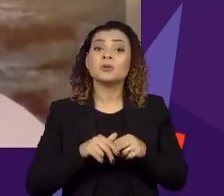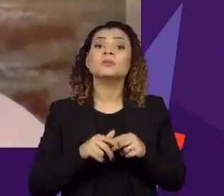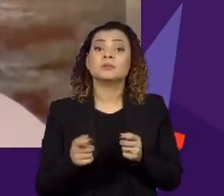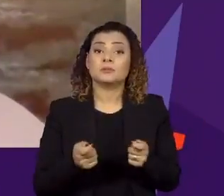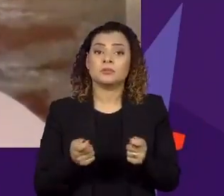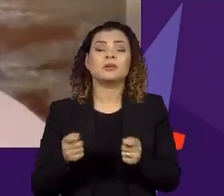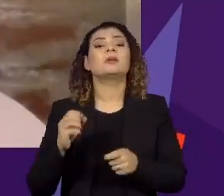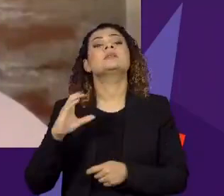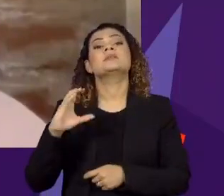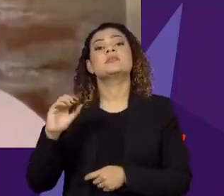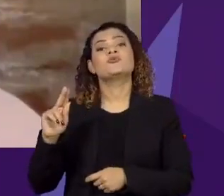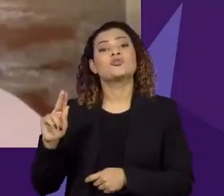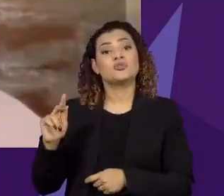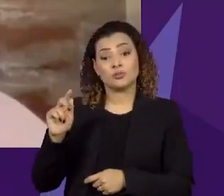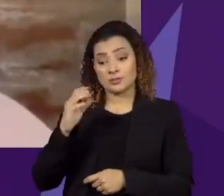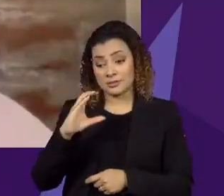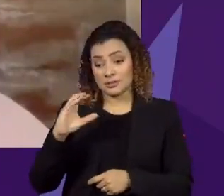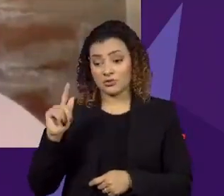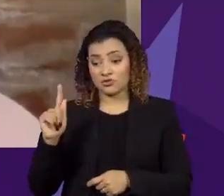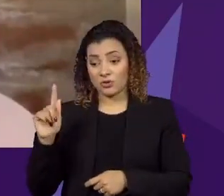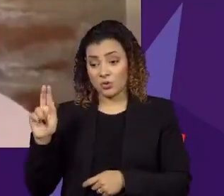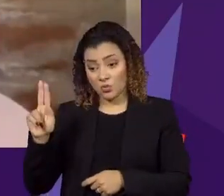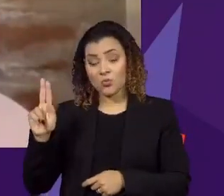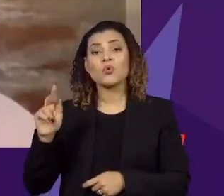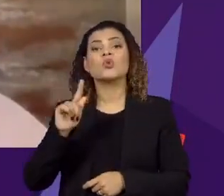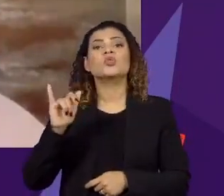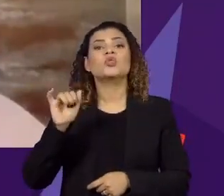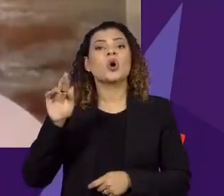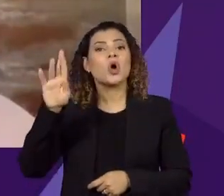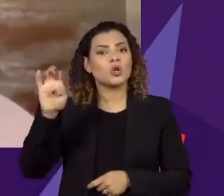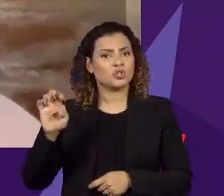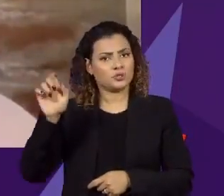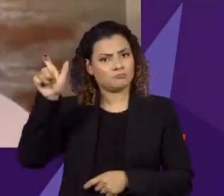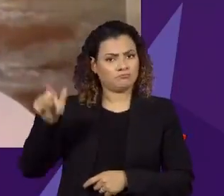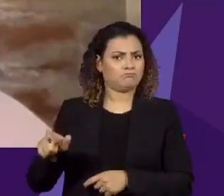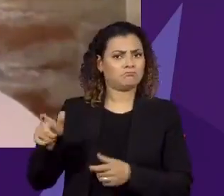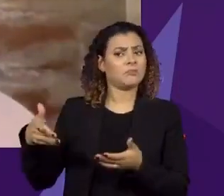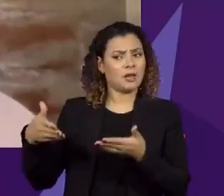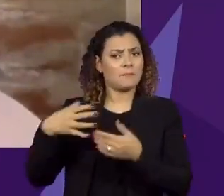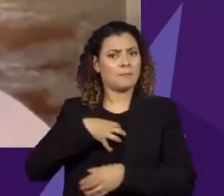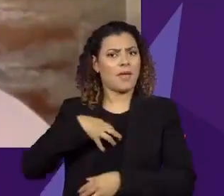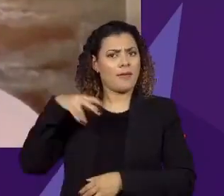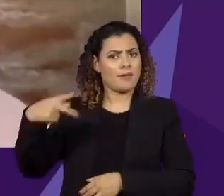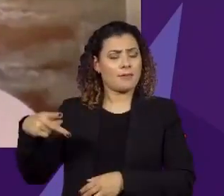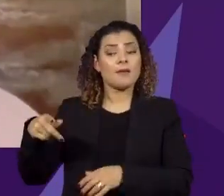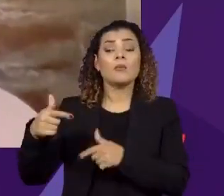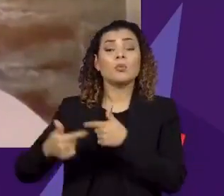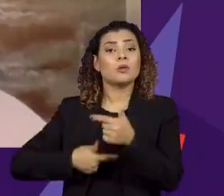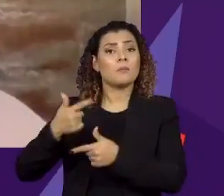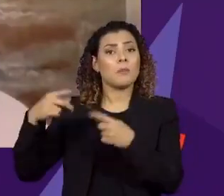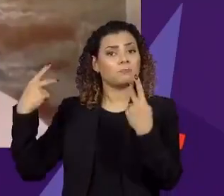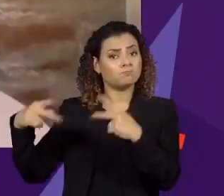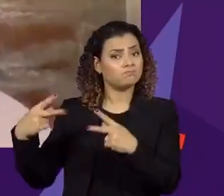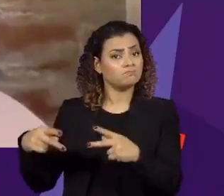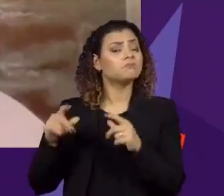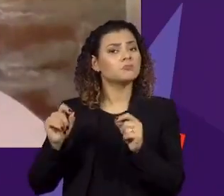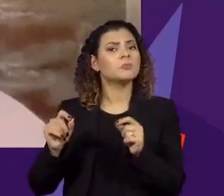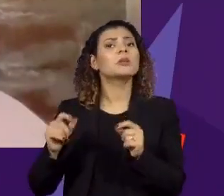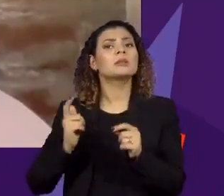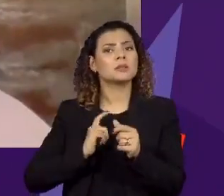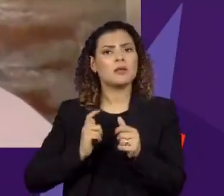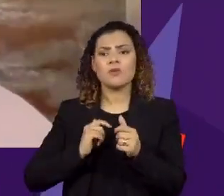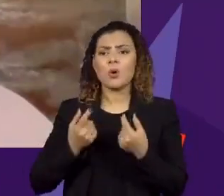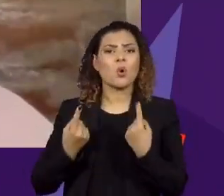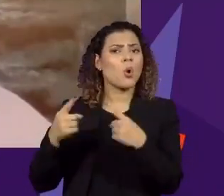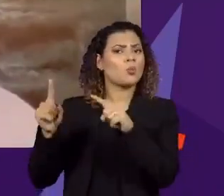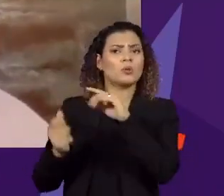da União, que foi exercida pelo Jorge Rage, que é uma figura notável da Bahia, ela fez um trabalho de perseguição da